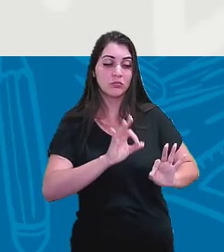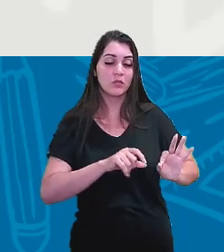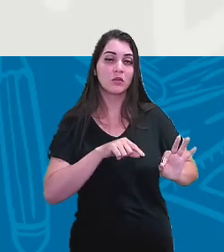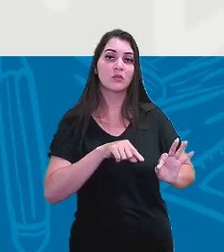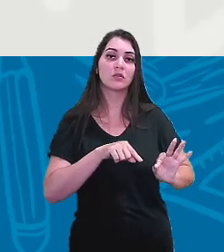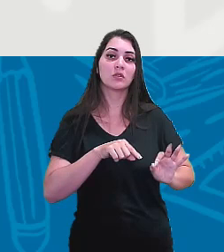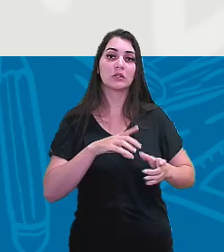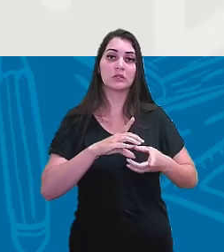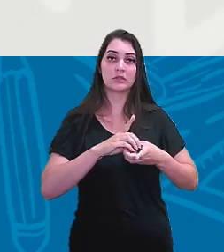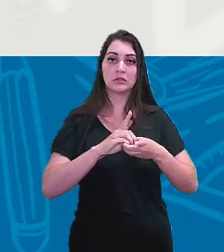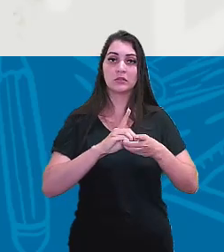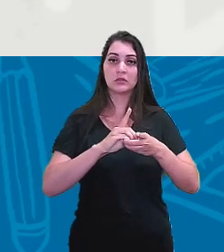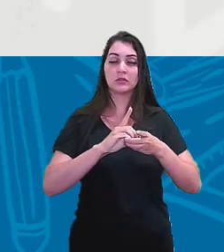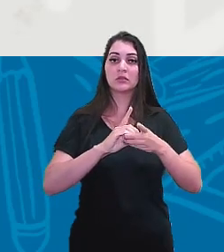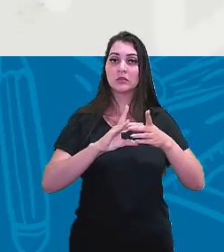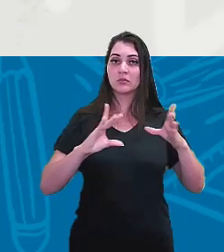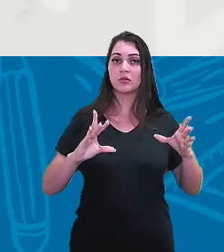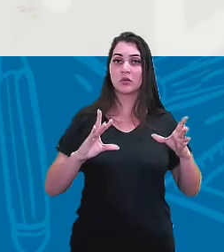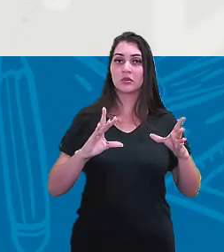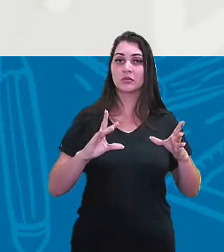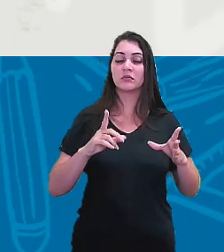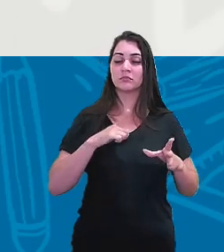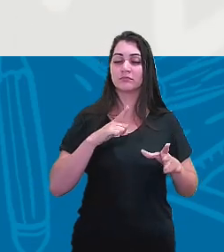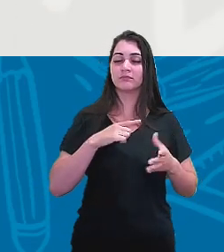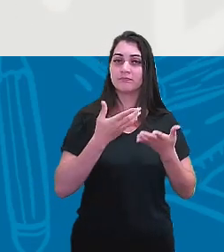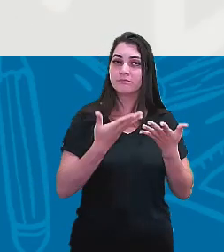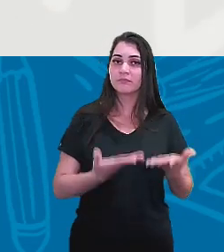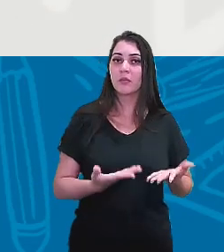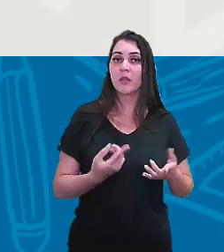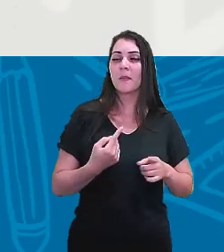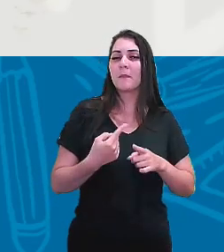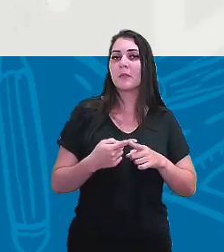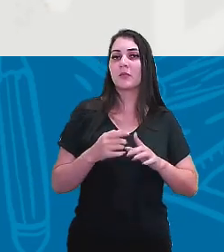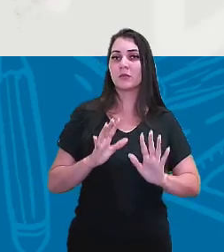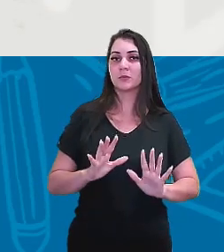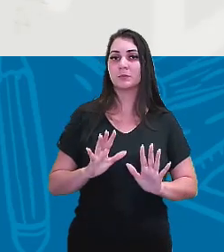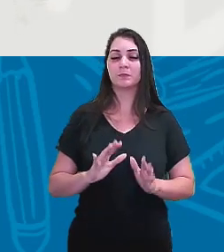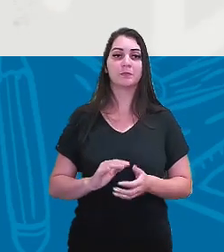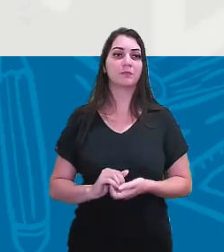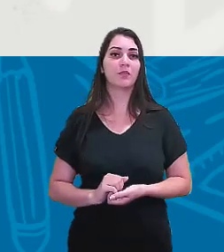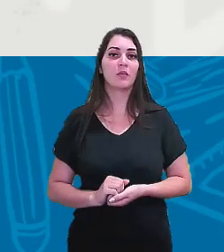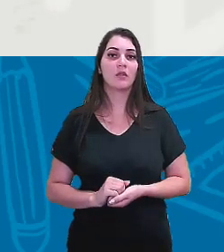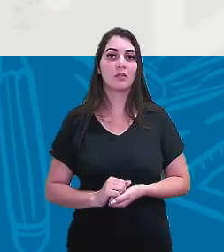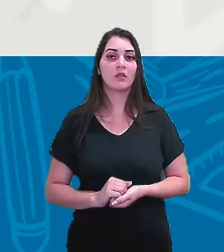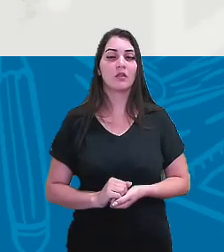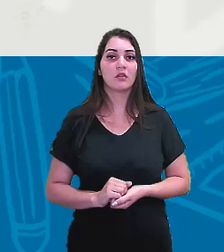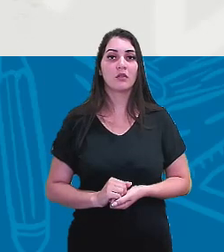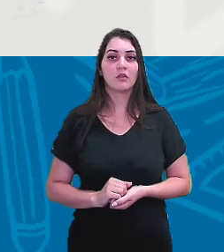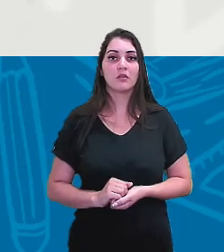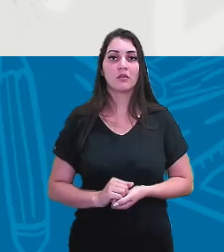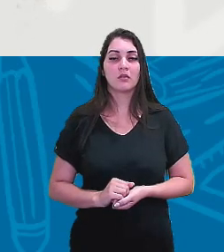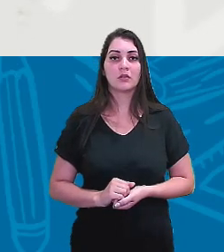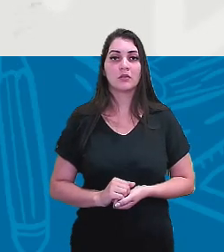democrático ele vai se dar. Porque assim, com essa